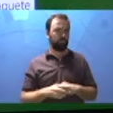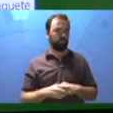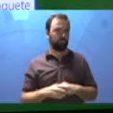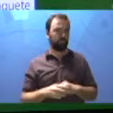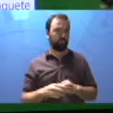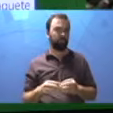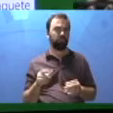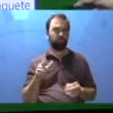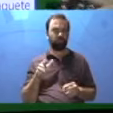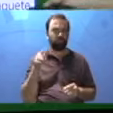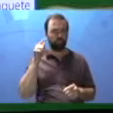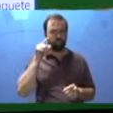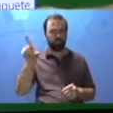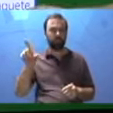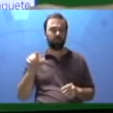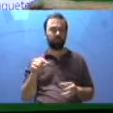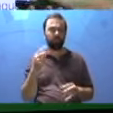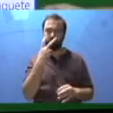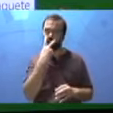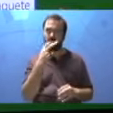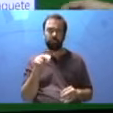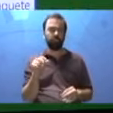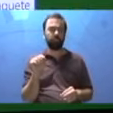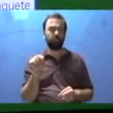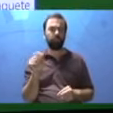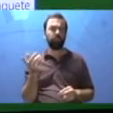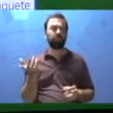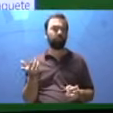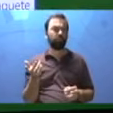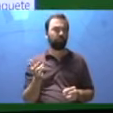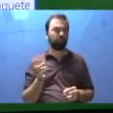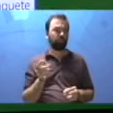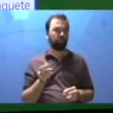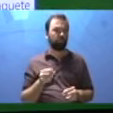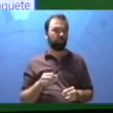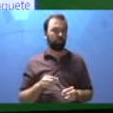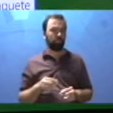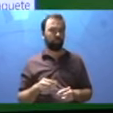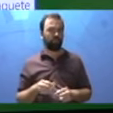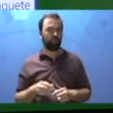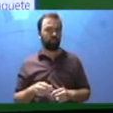O que é possível ver? O que é possível não ver?